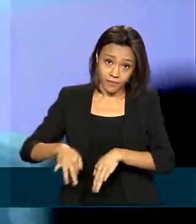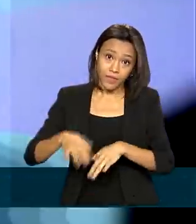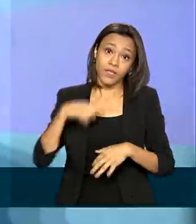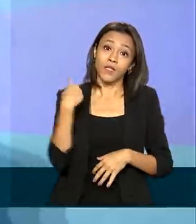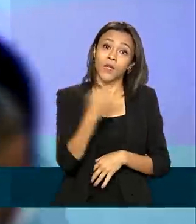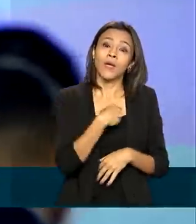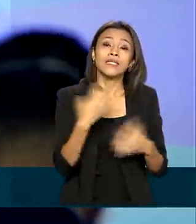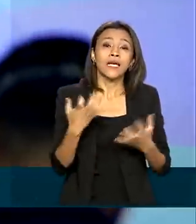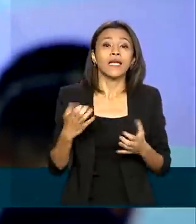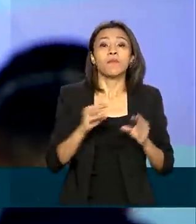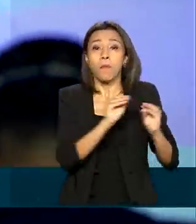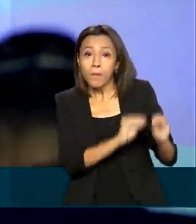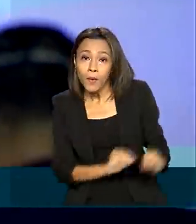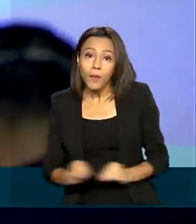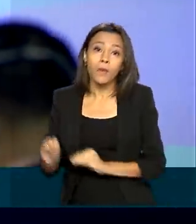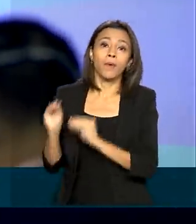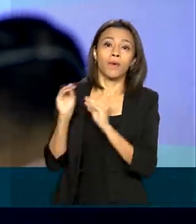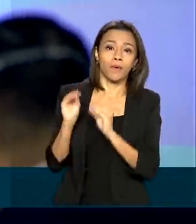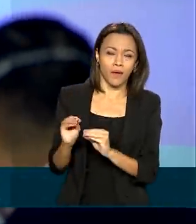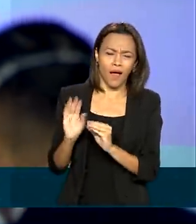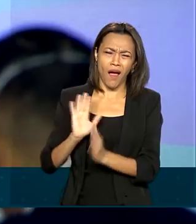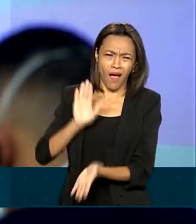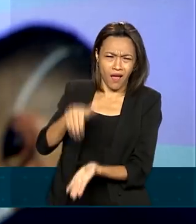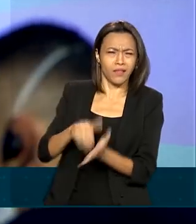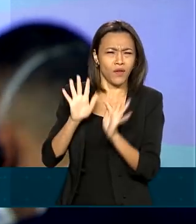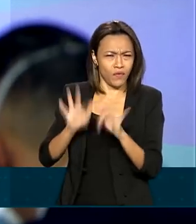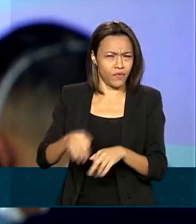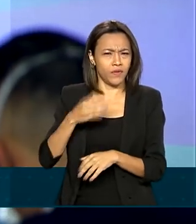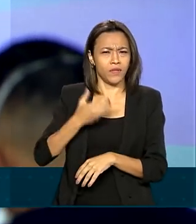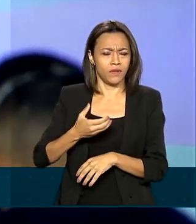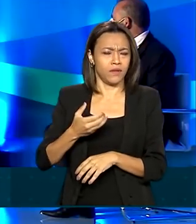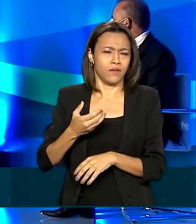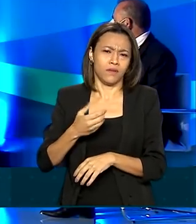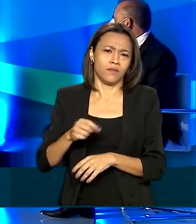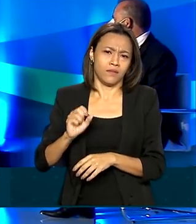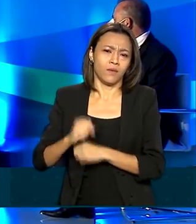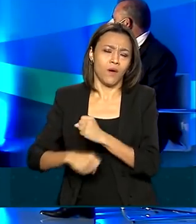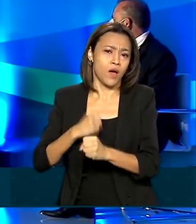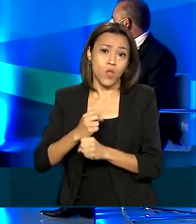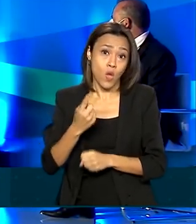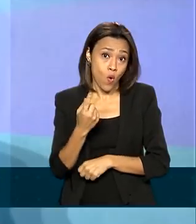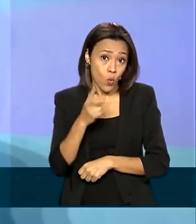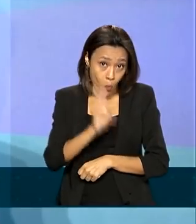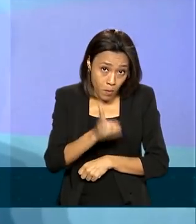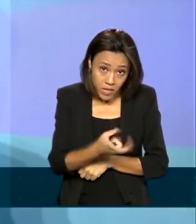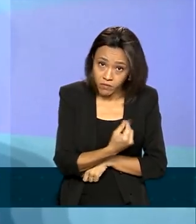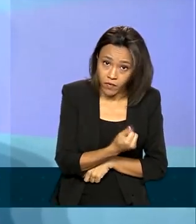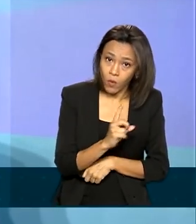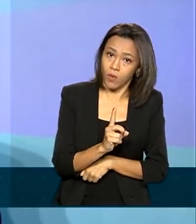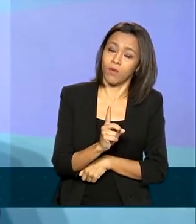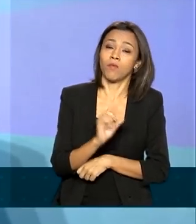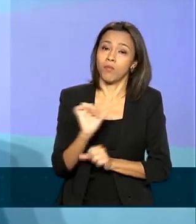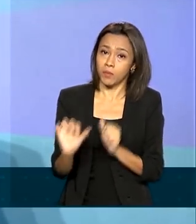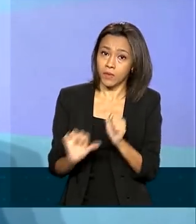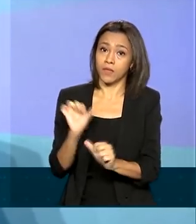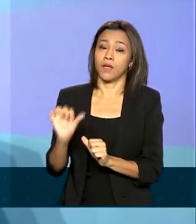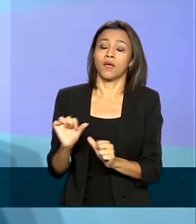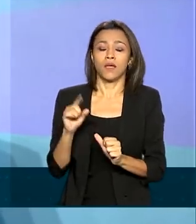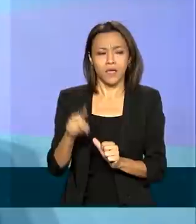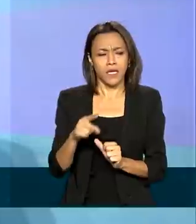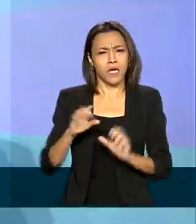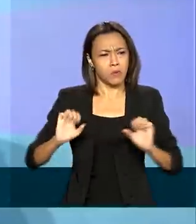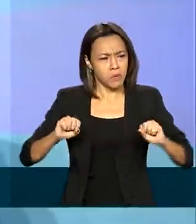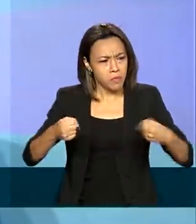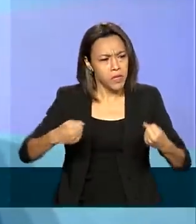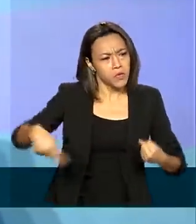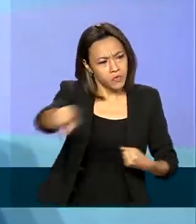pretendemos prorrogar, pretendemos até o final do ano, não com esse valor que está aí. E aqui eu louvo a determinação, o empenho, a